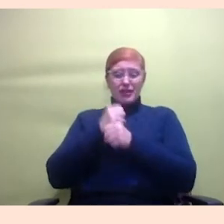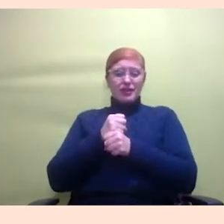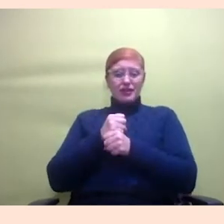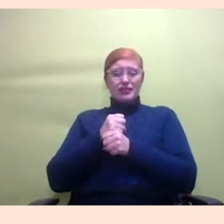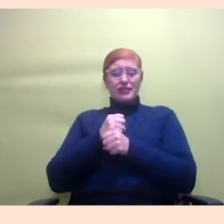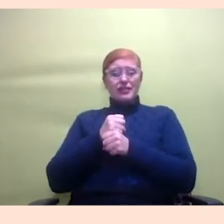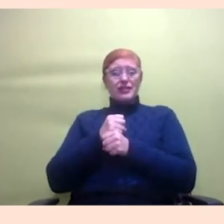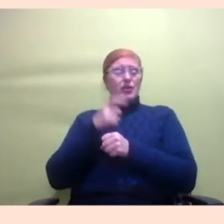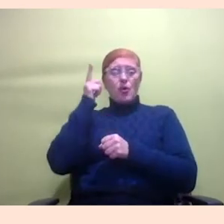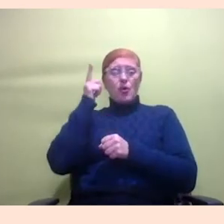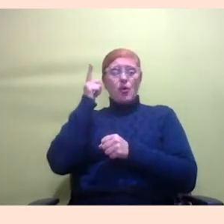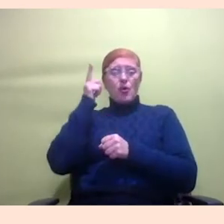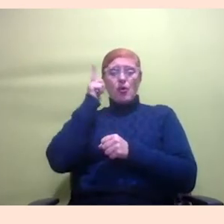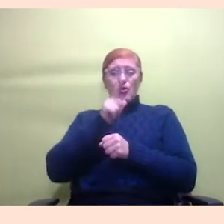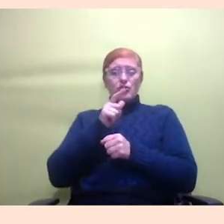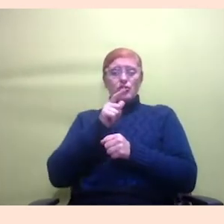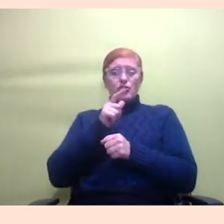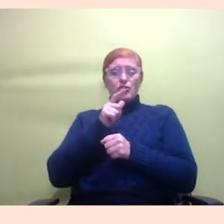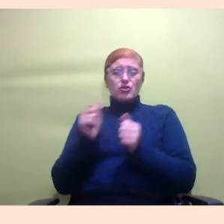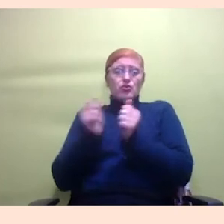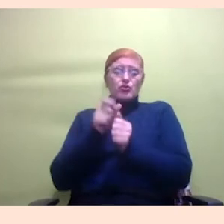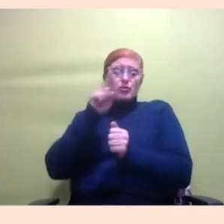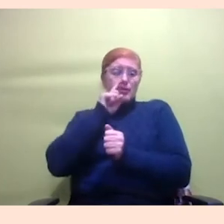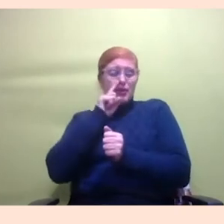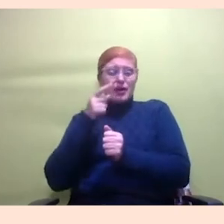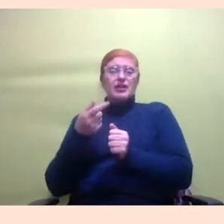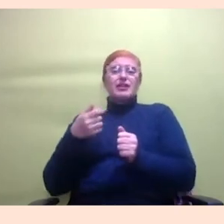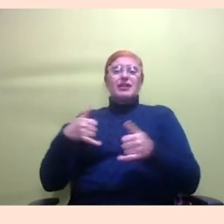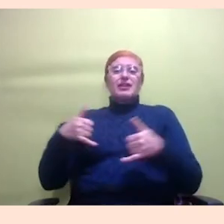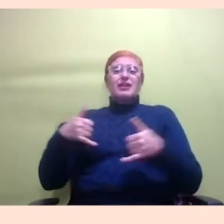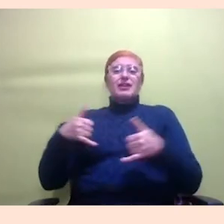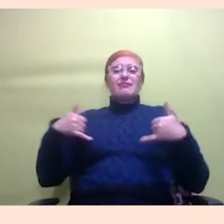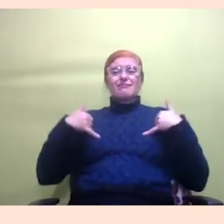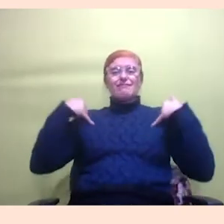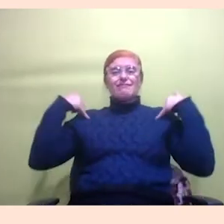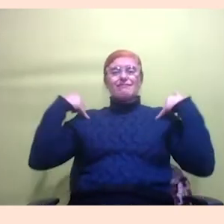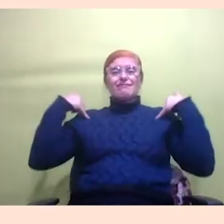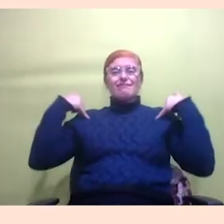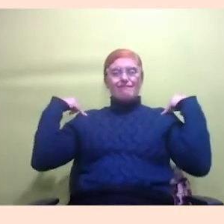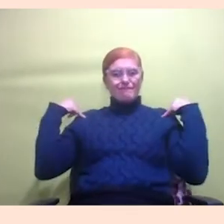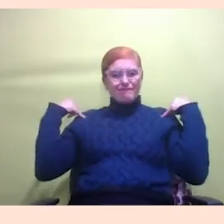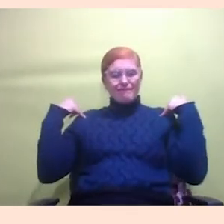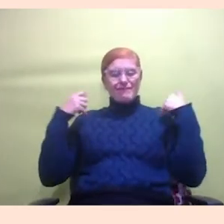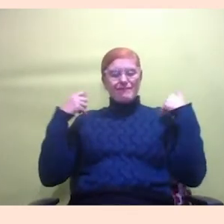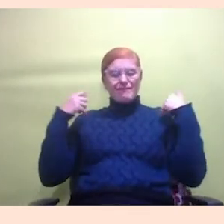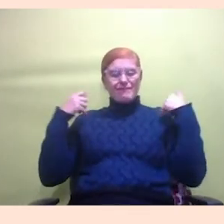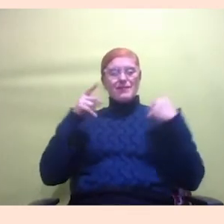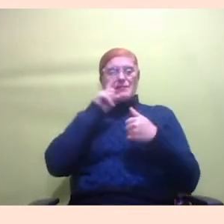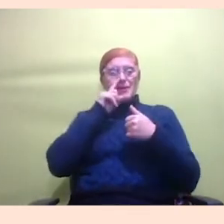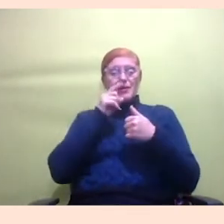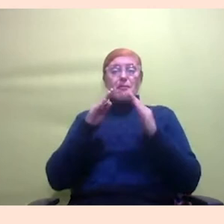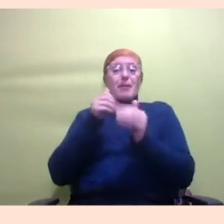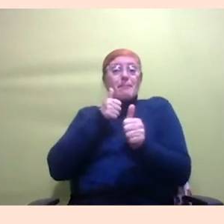que eu passo o dia do aniversário dela longe dela minha mãe mora super perto de mim mas minha mãe é super grupo de risco minha mãe tem lupus então assim é uma situação super